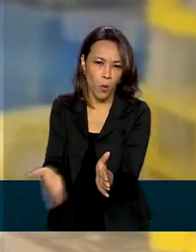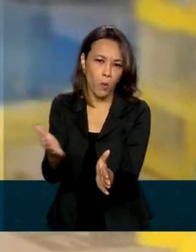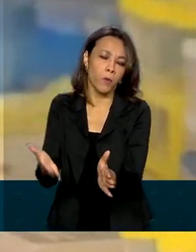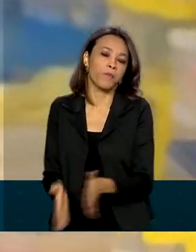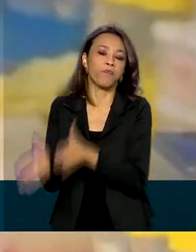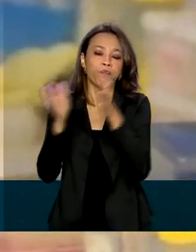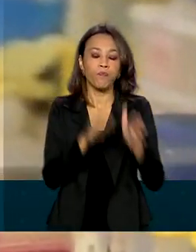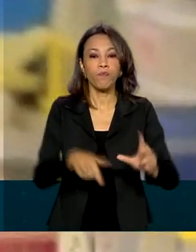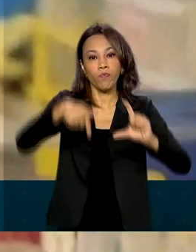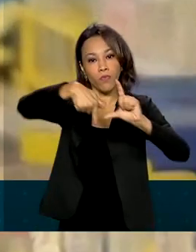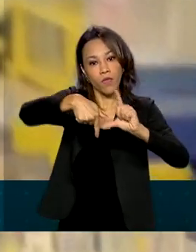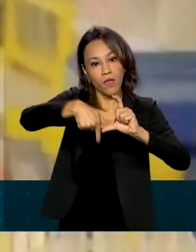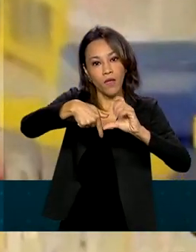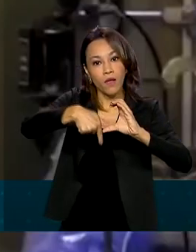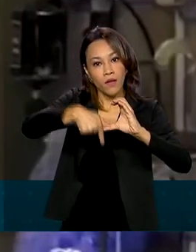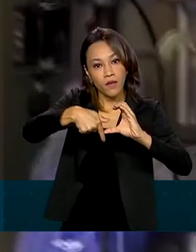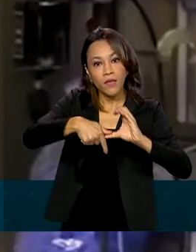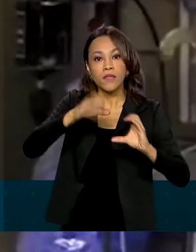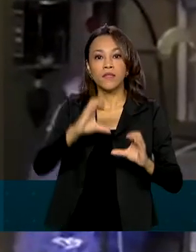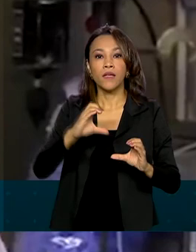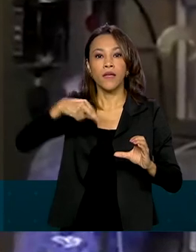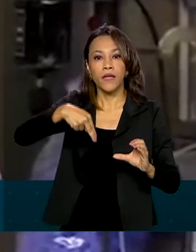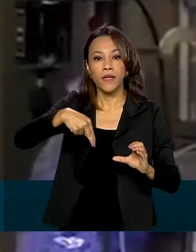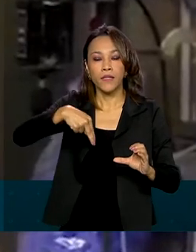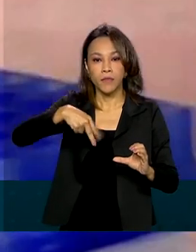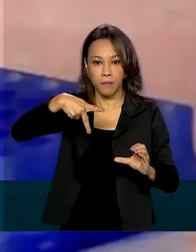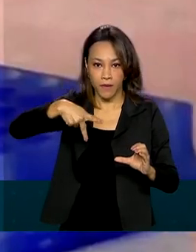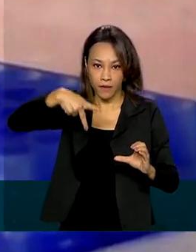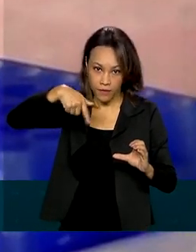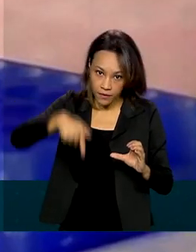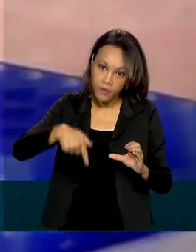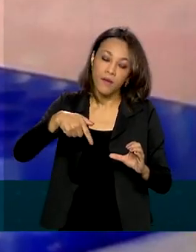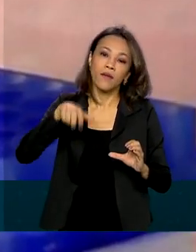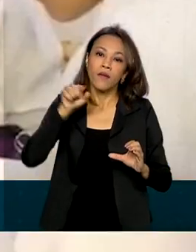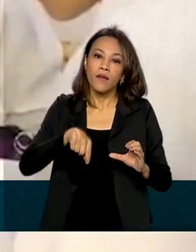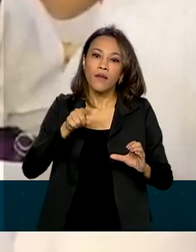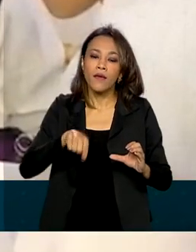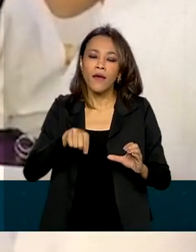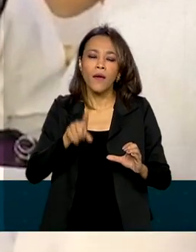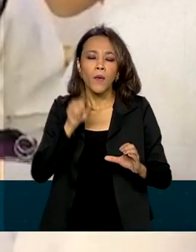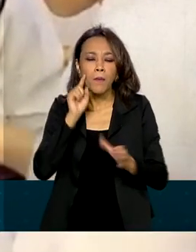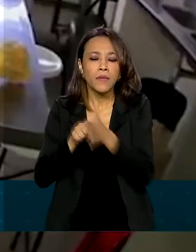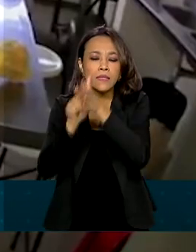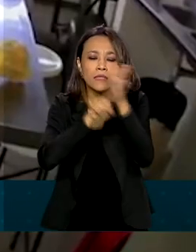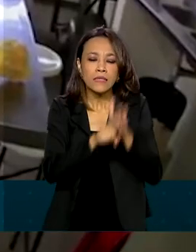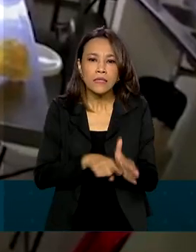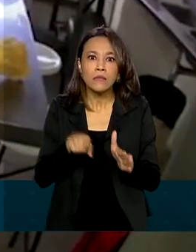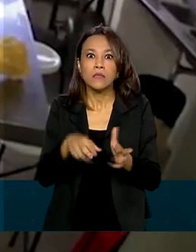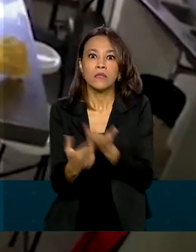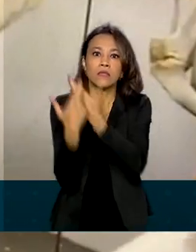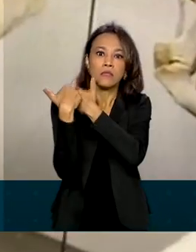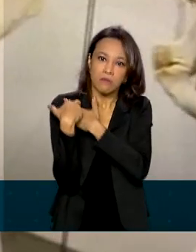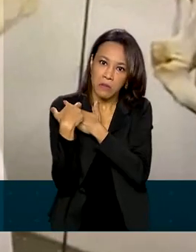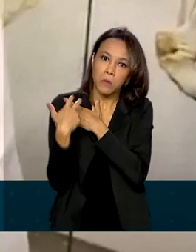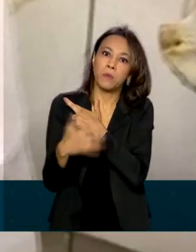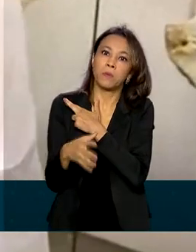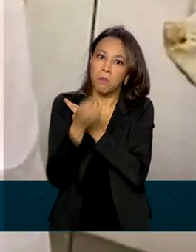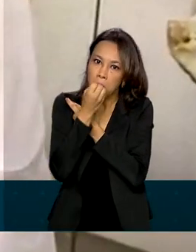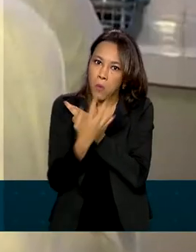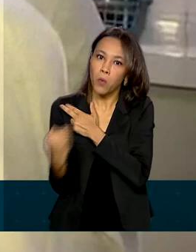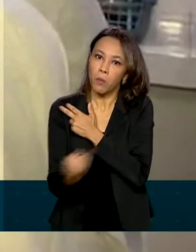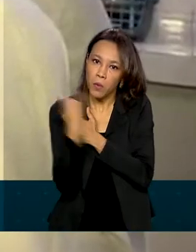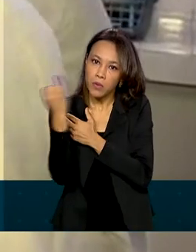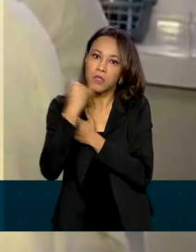CNPq, um dos principais agentes de financiamento da ciência no país, também teve papel relevante nas pesquisas